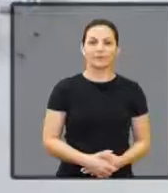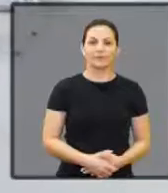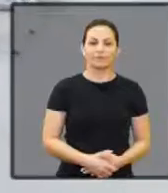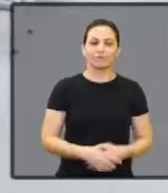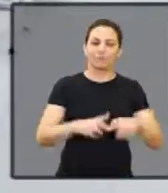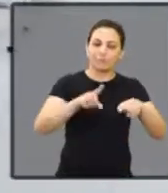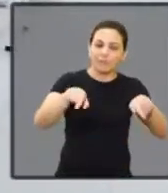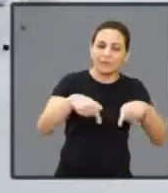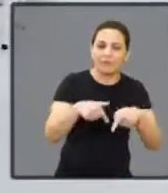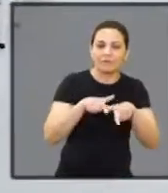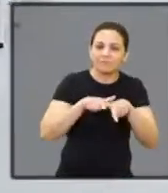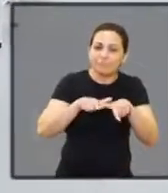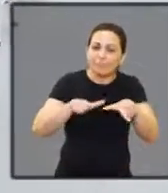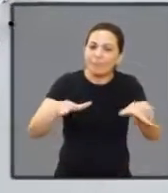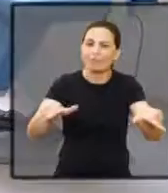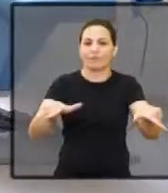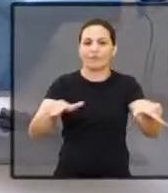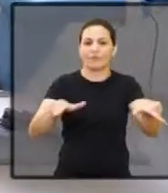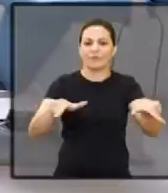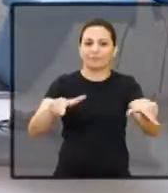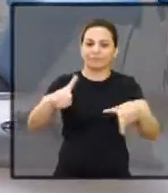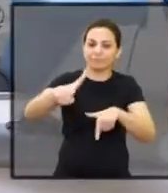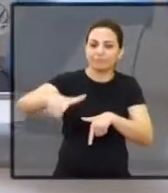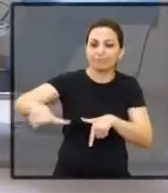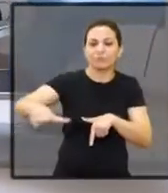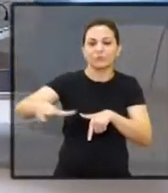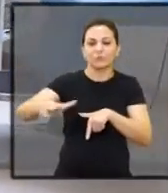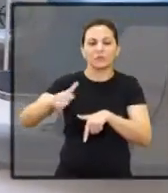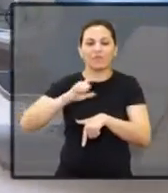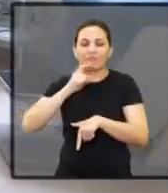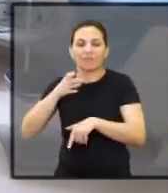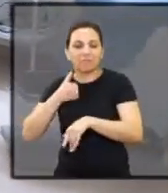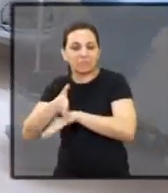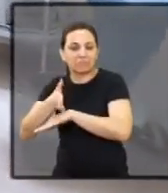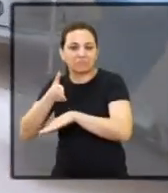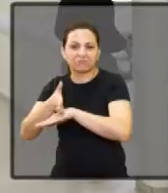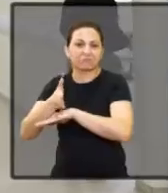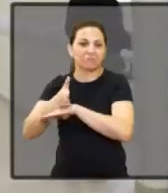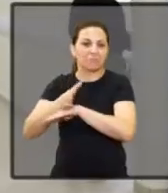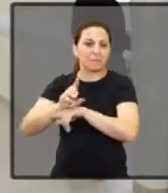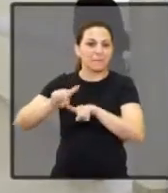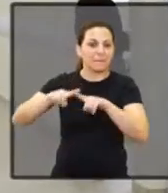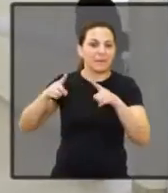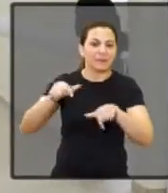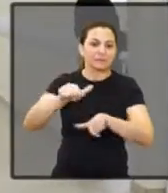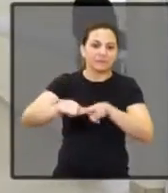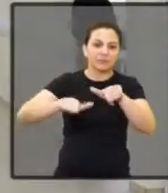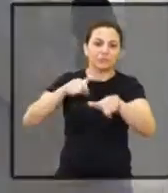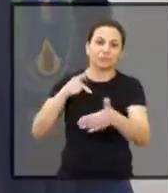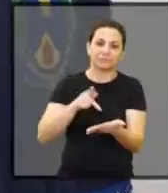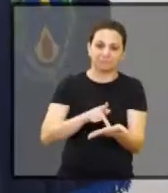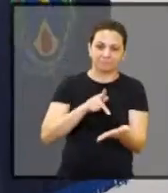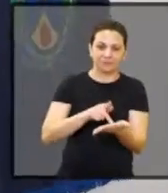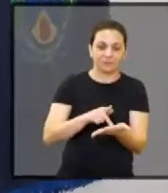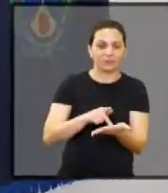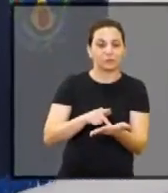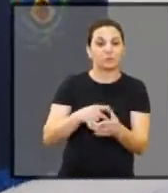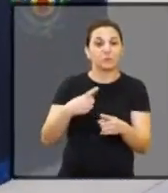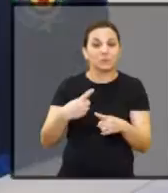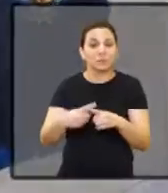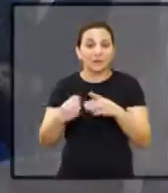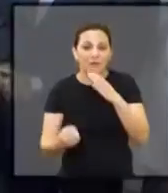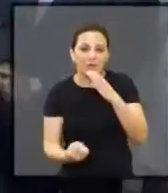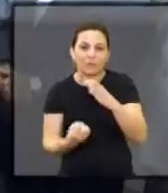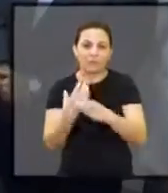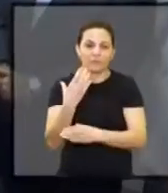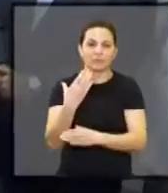Essa sala está vazia, esta aqui ainda não recebeu ninguém, mas essa realidade deve mudar a partir de agora.